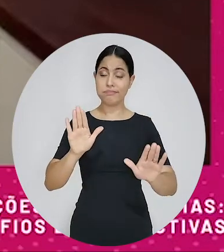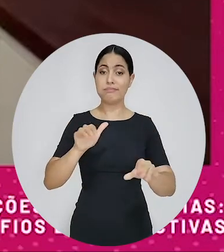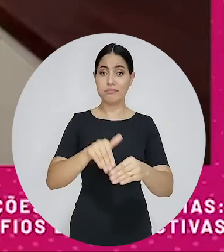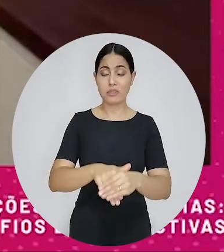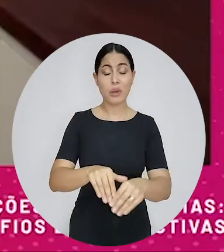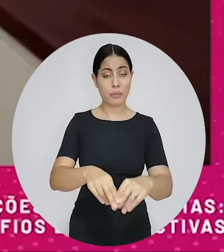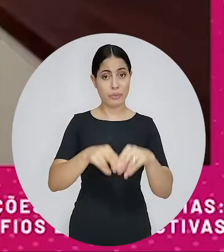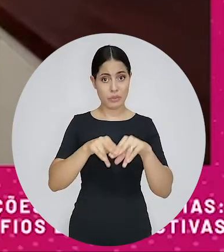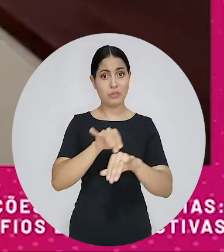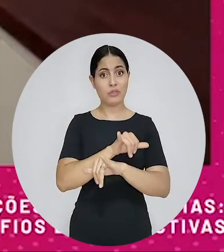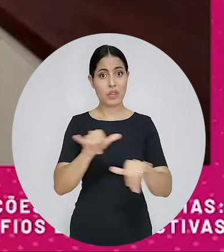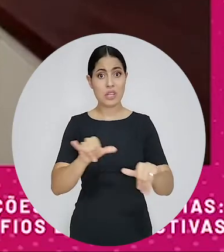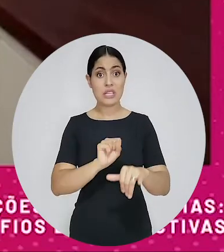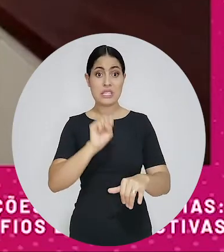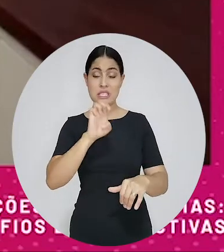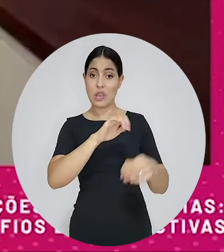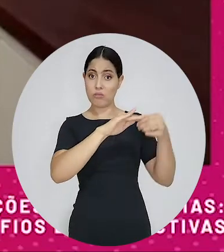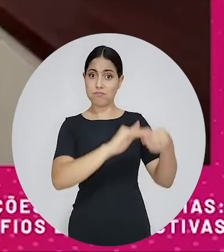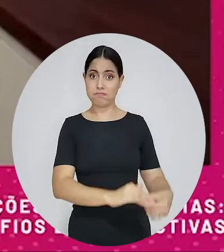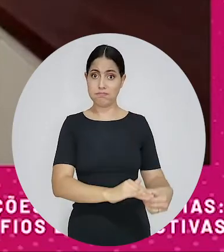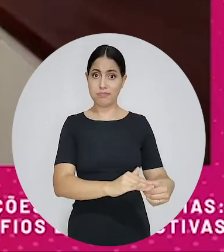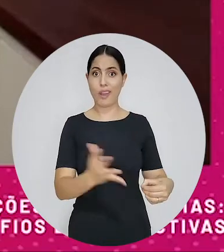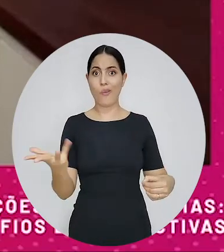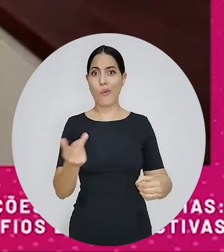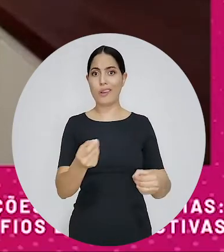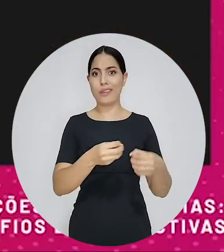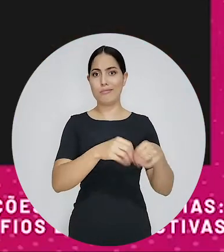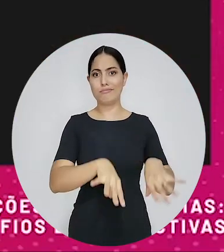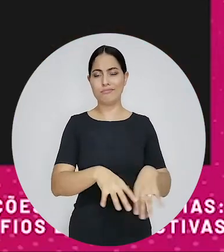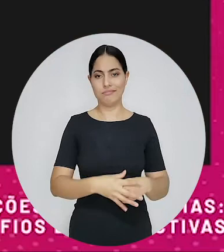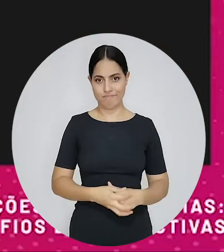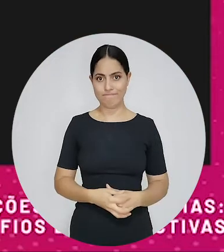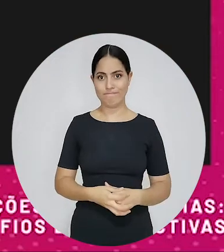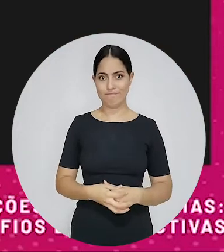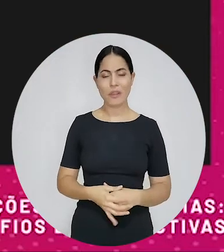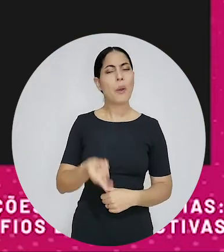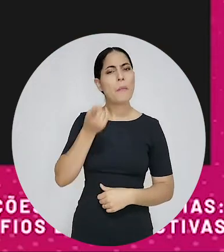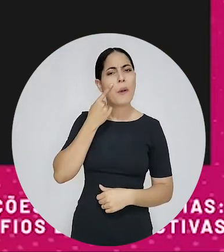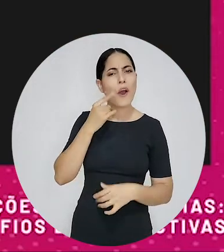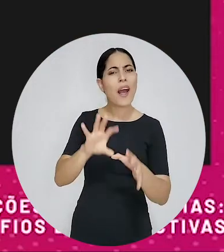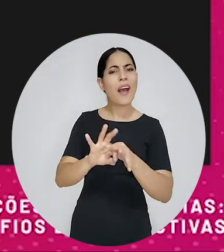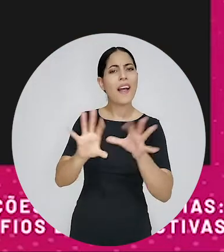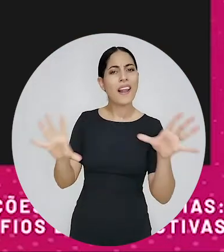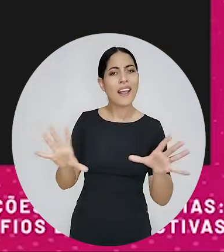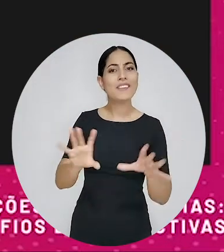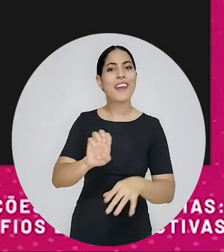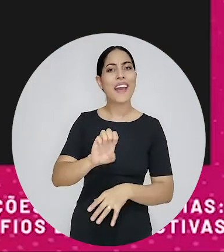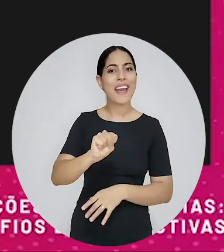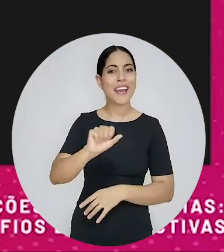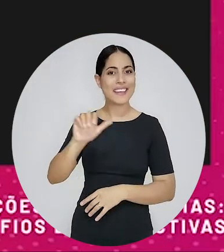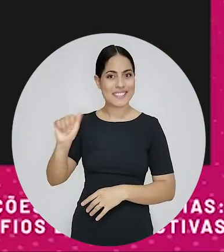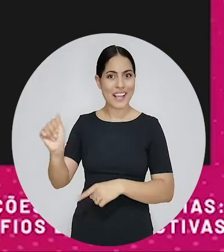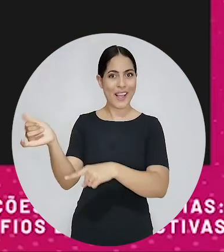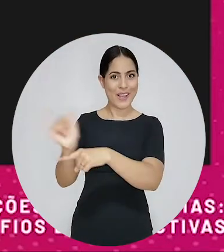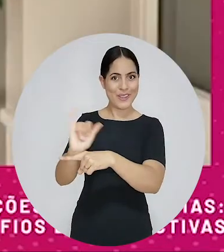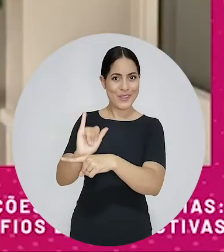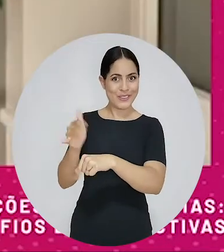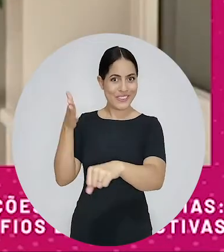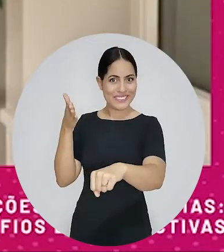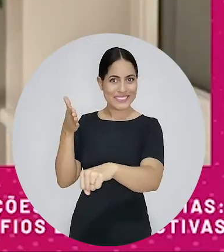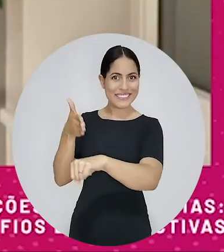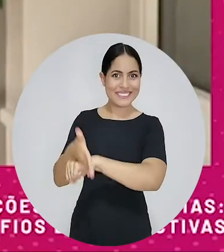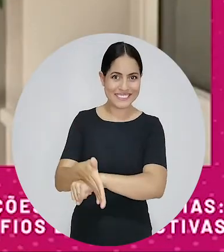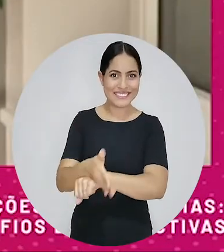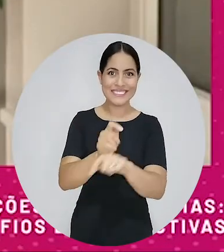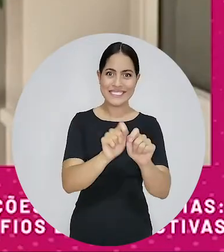eleitoral. Toda vez que eu trago uma proibição, eu estou desativando uma qualidade. Confira no YouTube da Escola Superior de Advocacia Nacional a